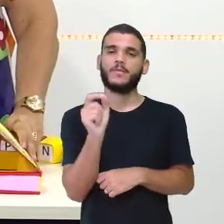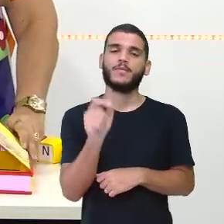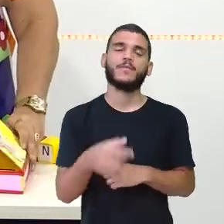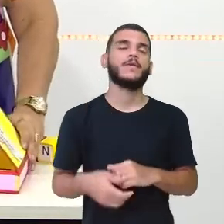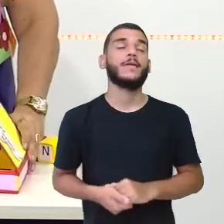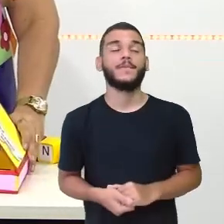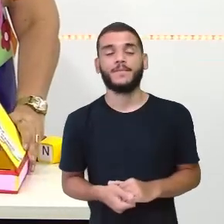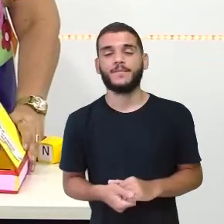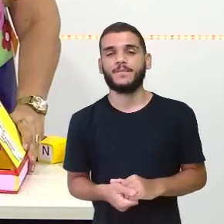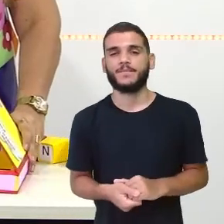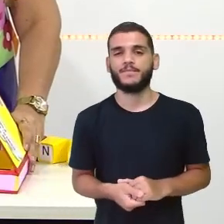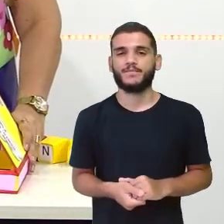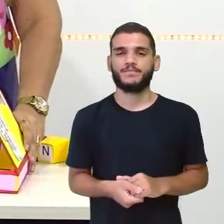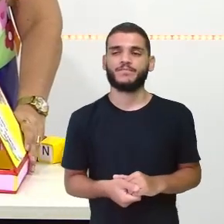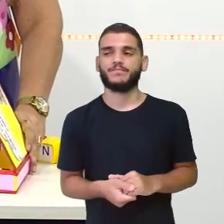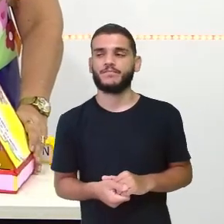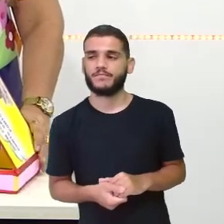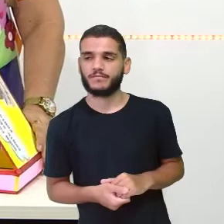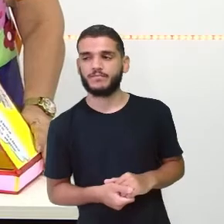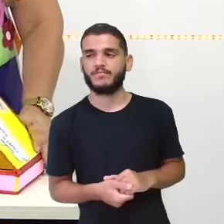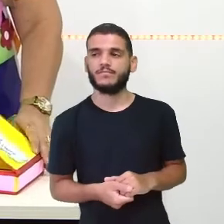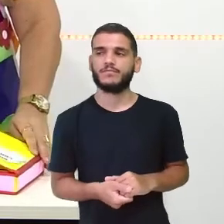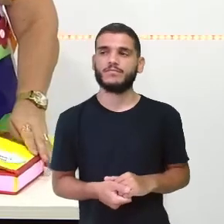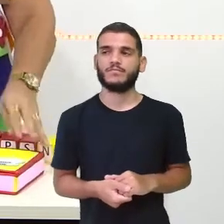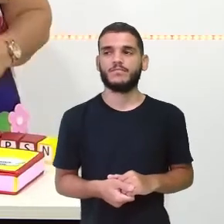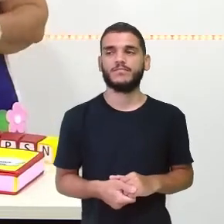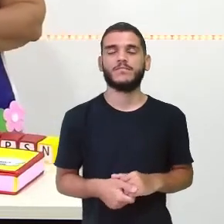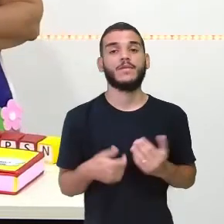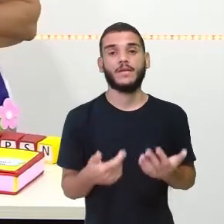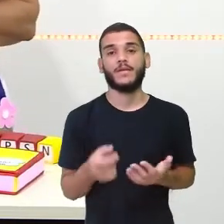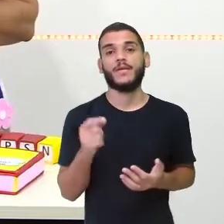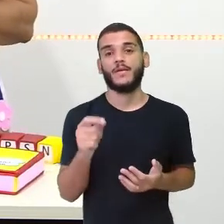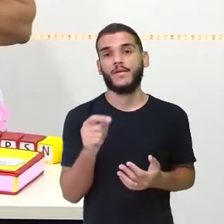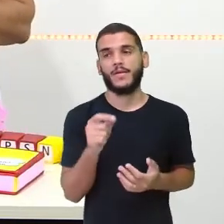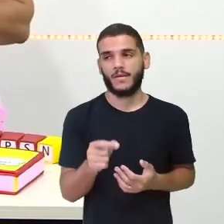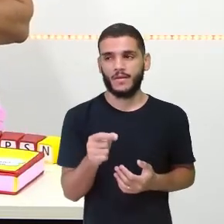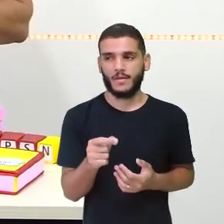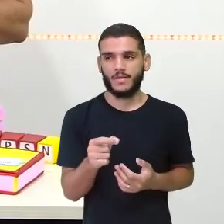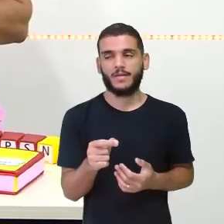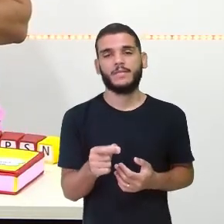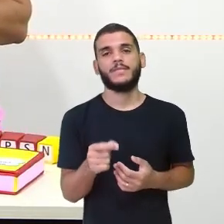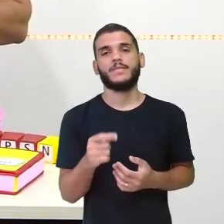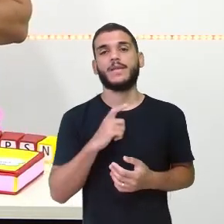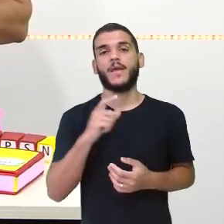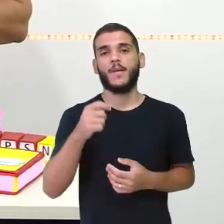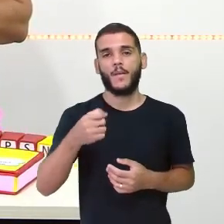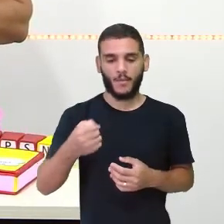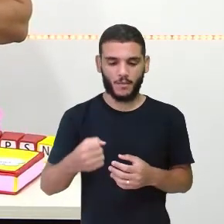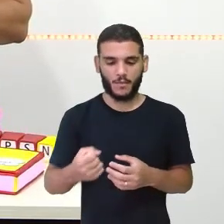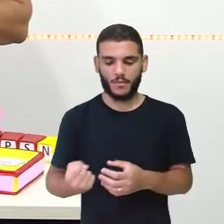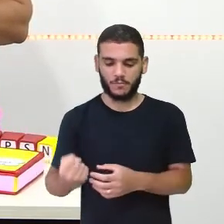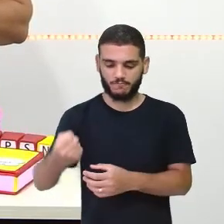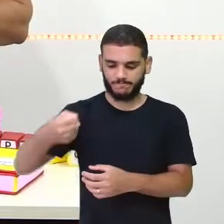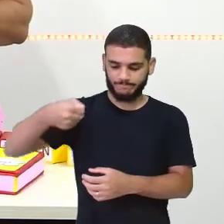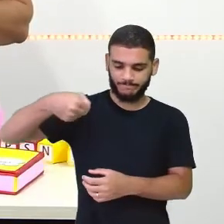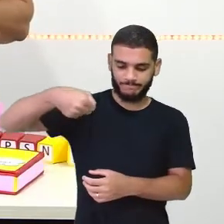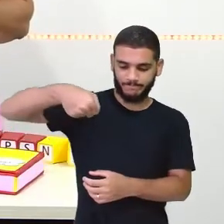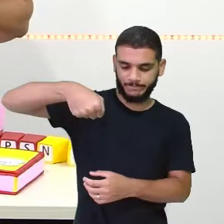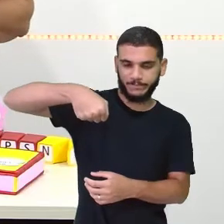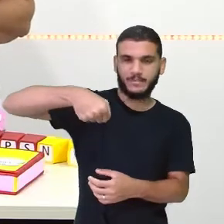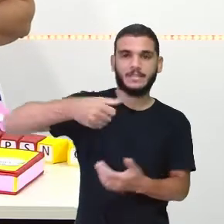numa jarra com largura.